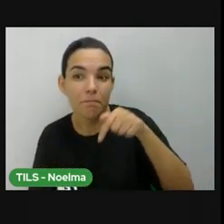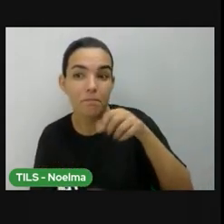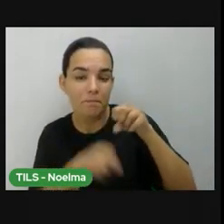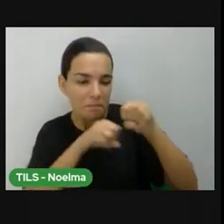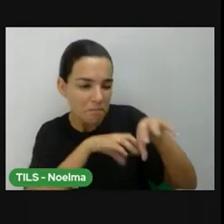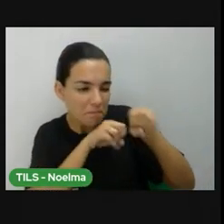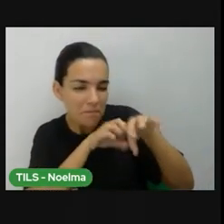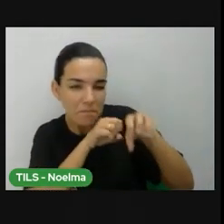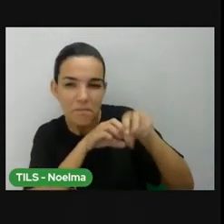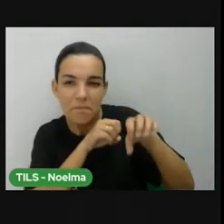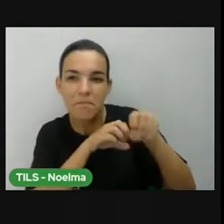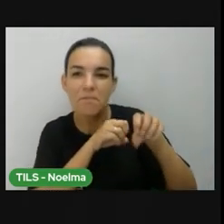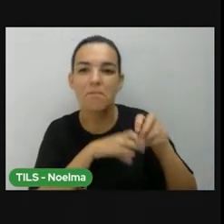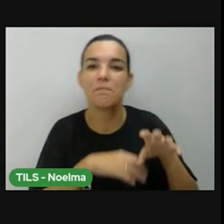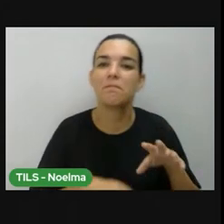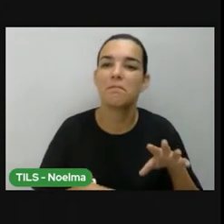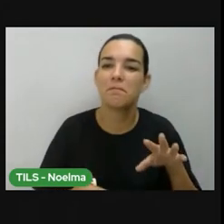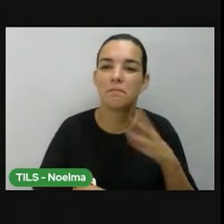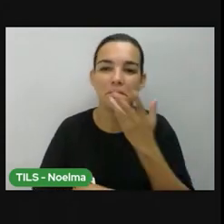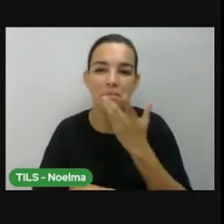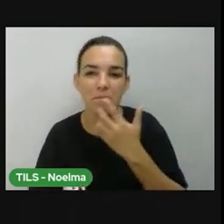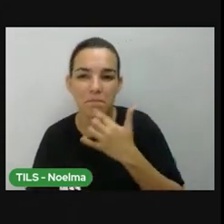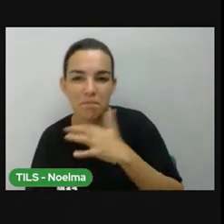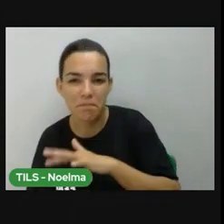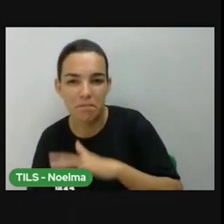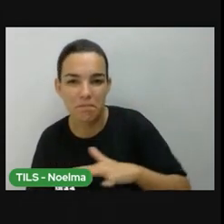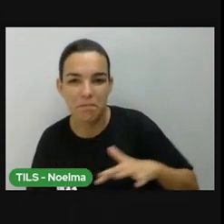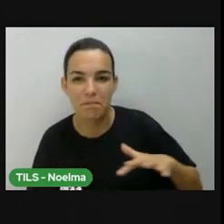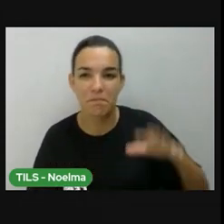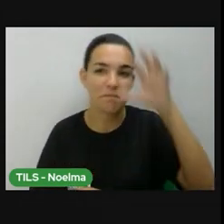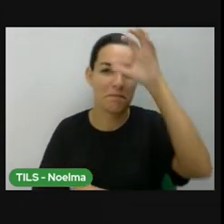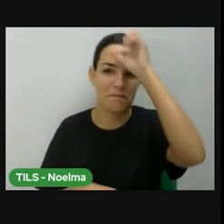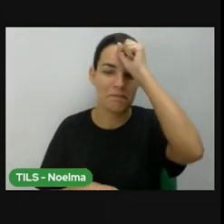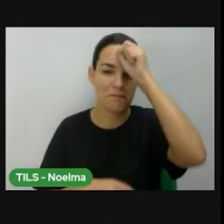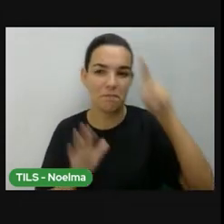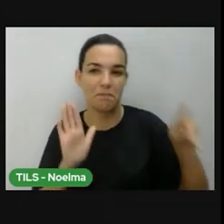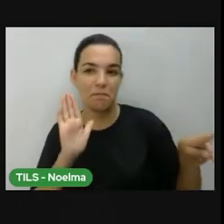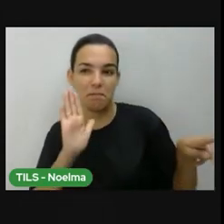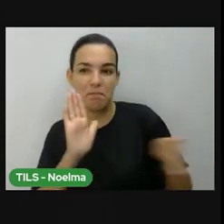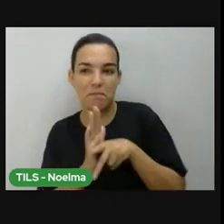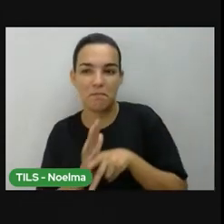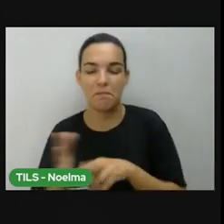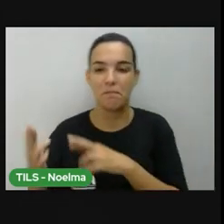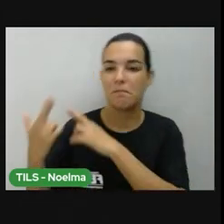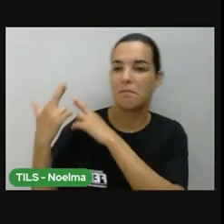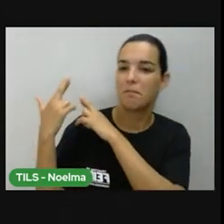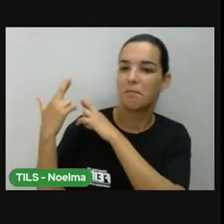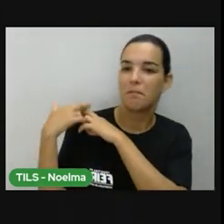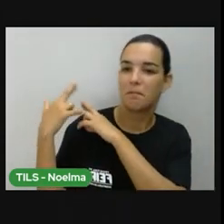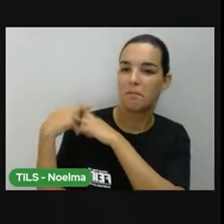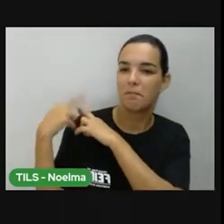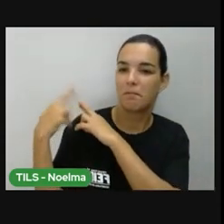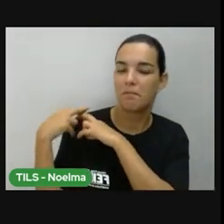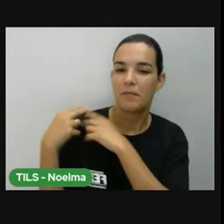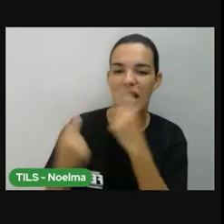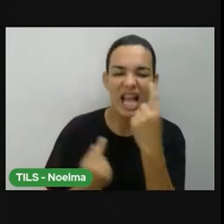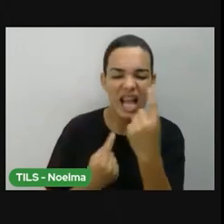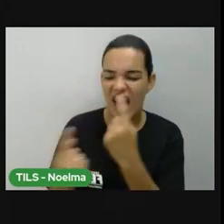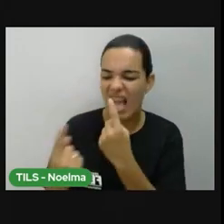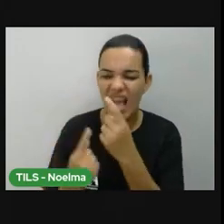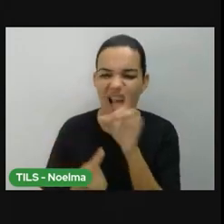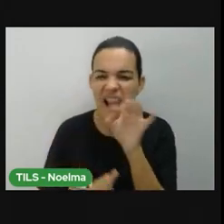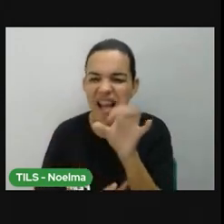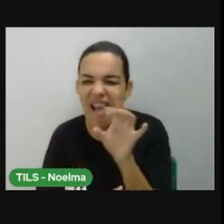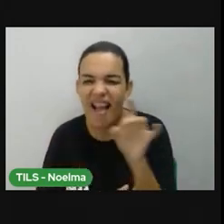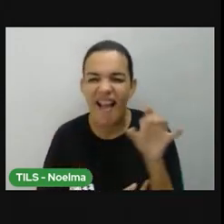não era, era professora sim, porque, de qualquer maneira, assumia a responsabilidade, de criancinha, cada criancinha, de dois anos, que é,